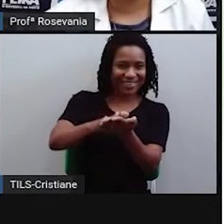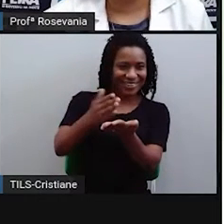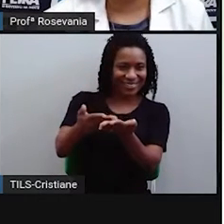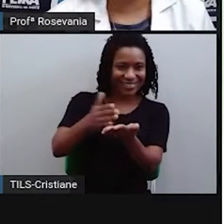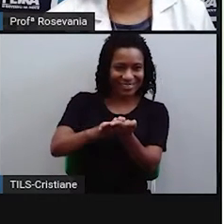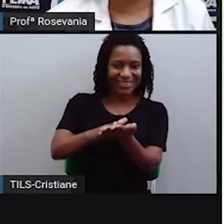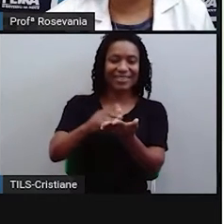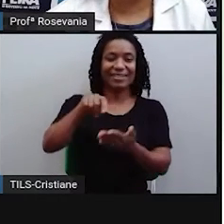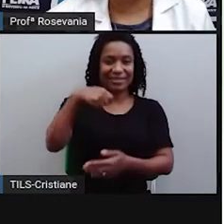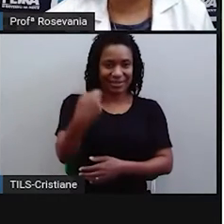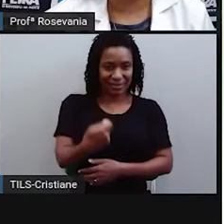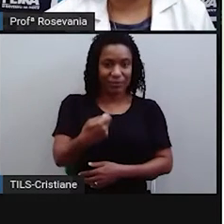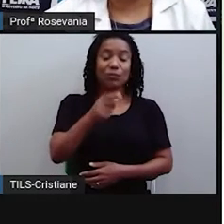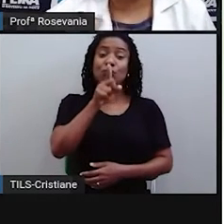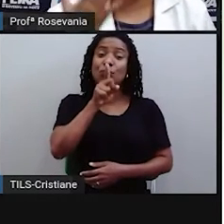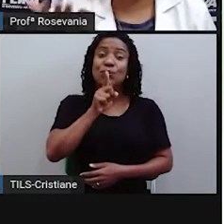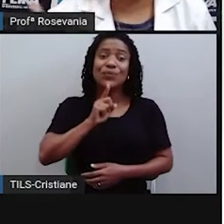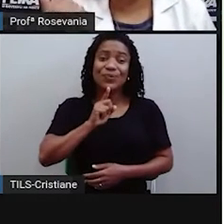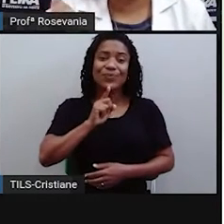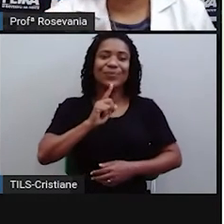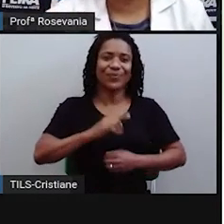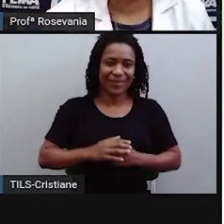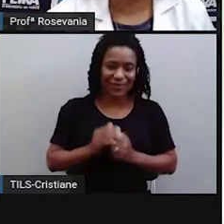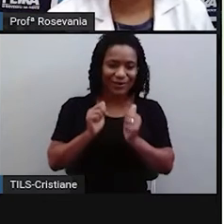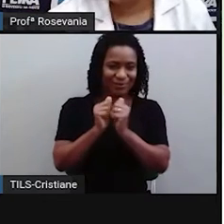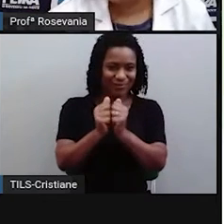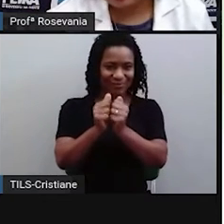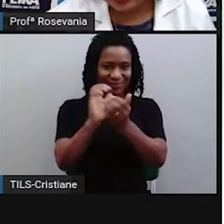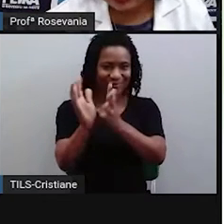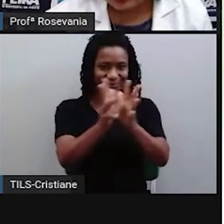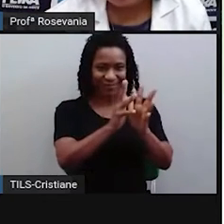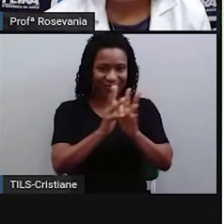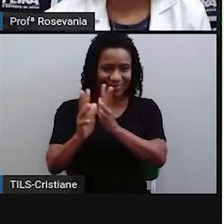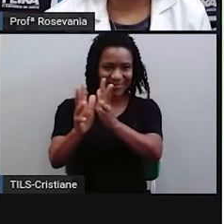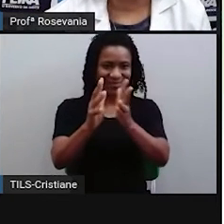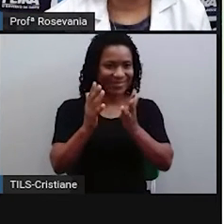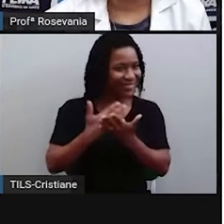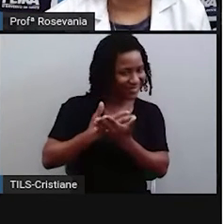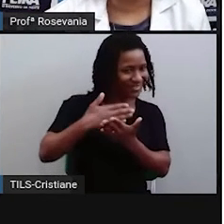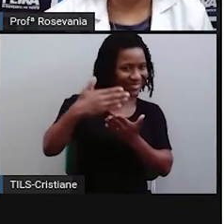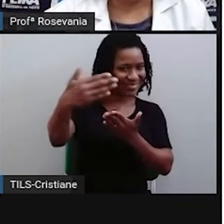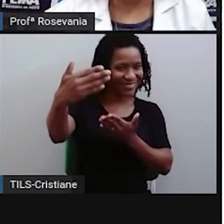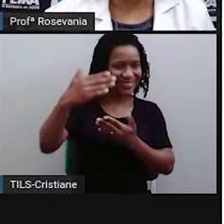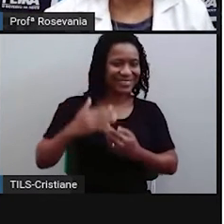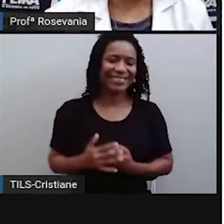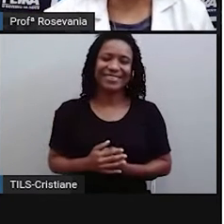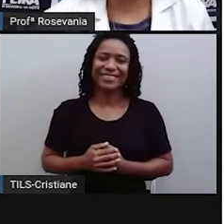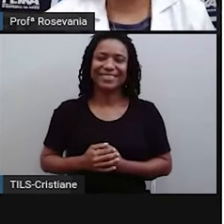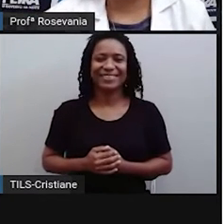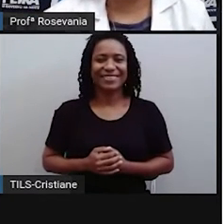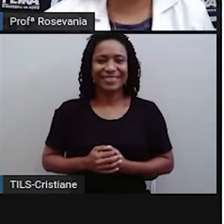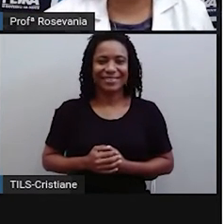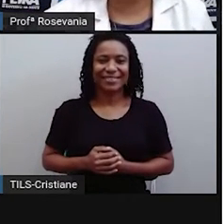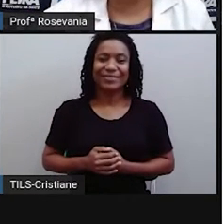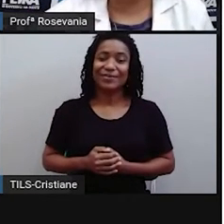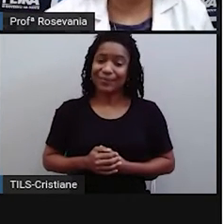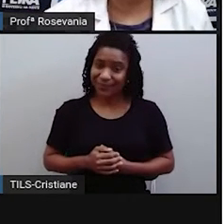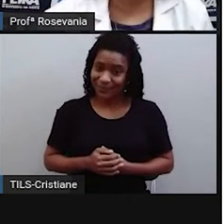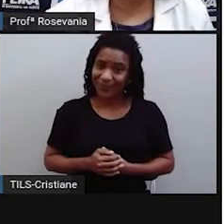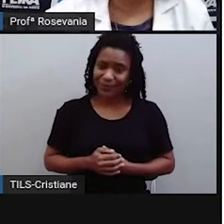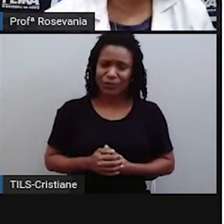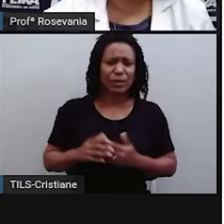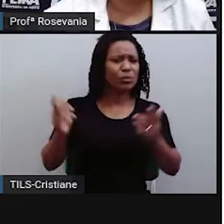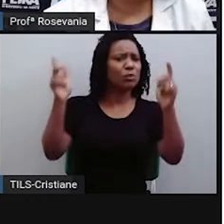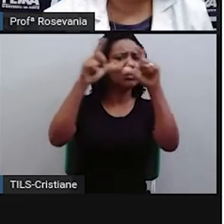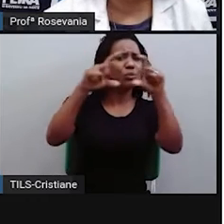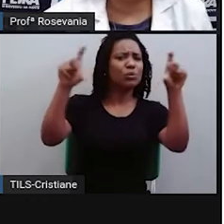vai nos acompanhar na aula de hoje. Então, sejam bem-vindos, vamos lá nessa aula? Bom, qual será esse tema da